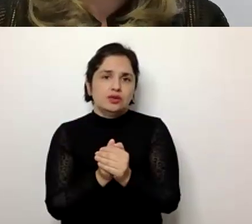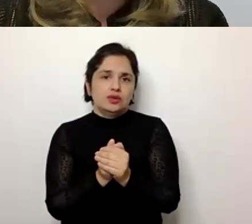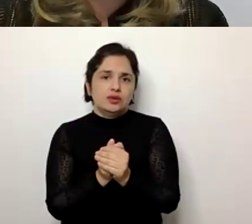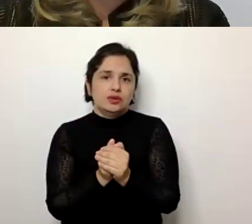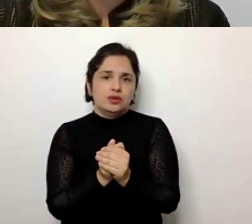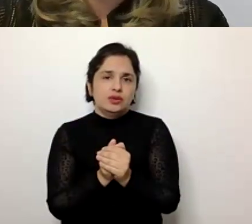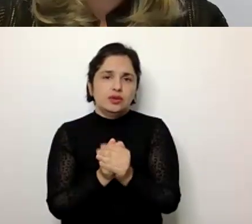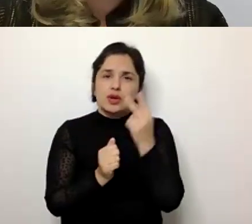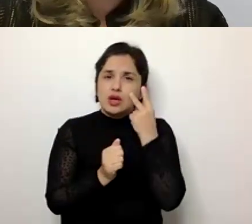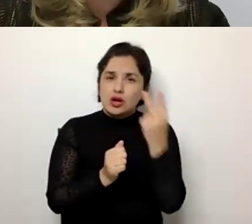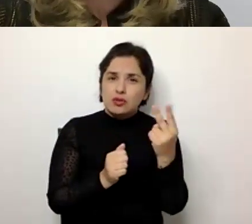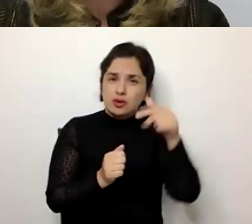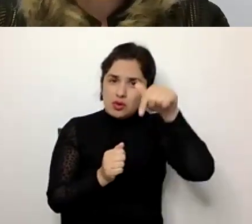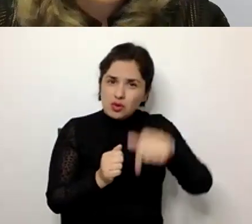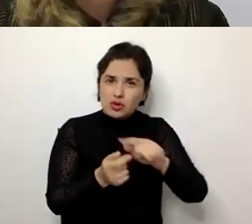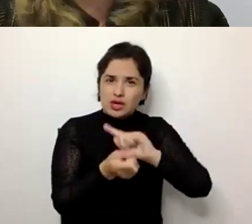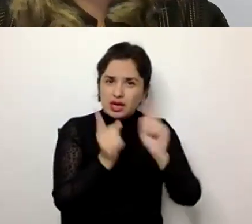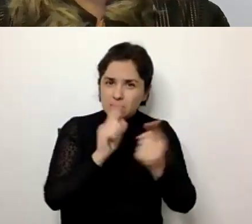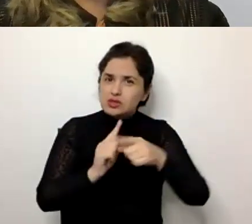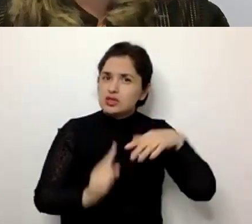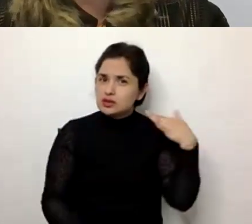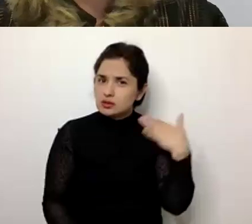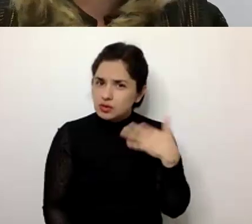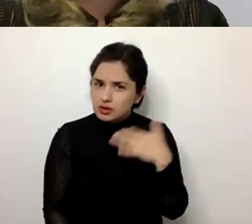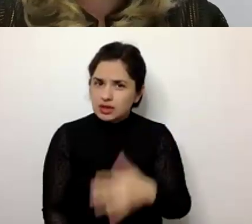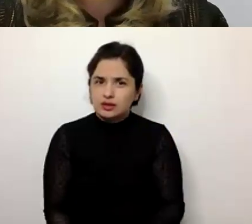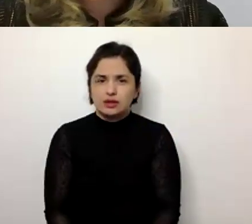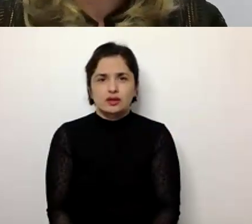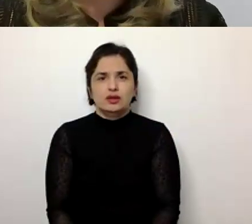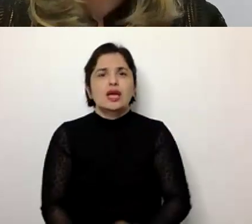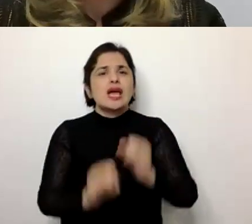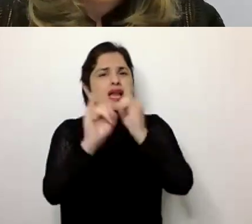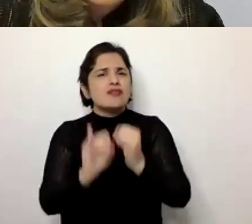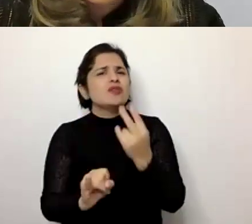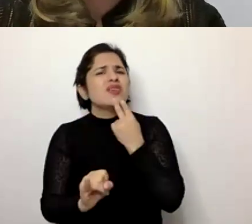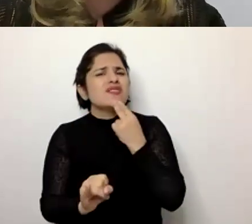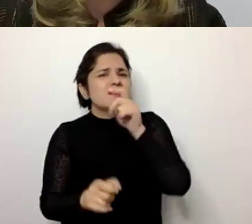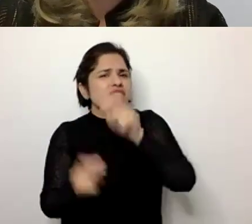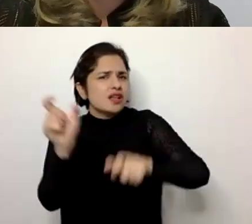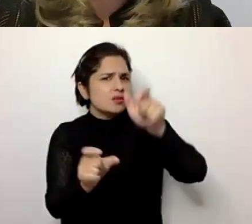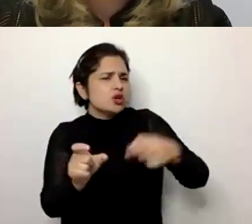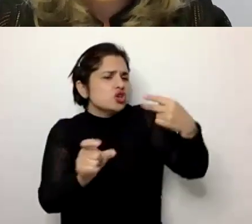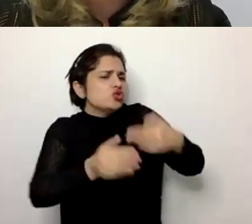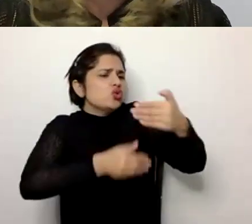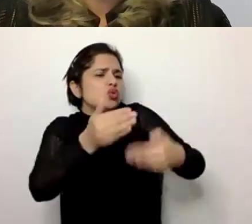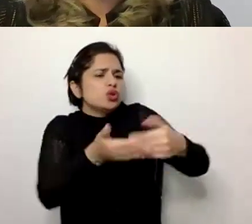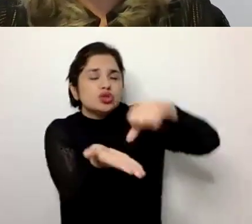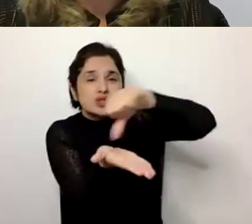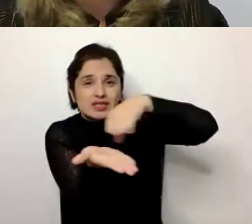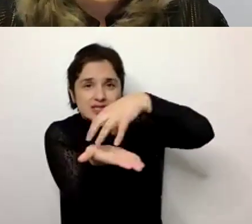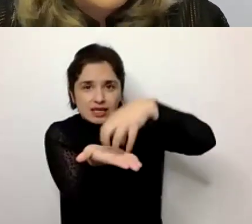nós temos hoje alterações importantes no modo de vida das pessoas. O próprio processo de urbanização